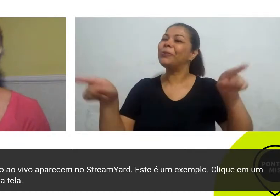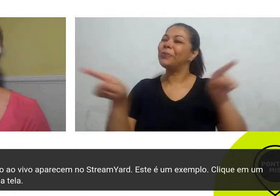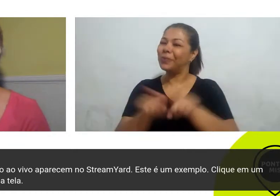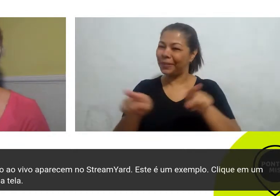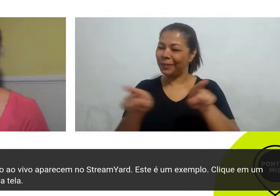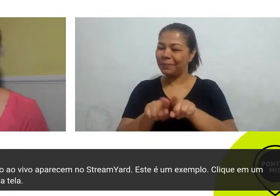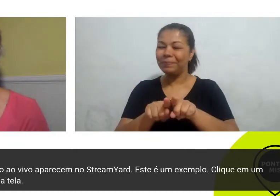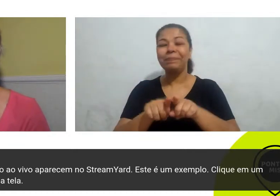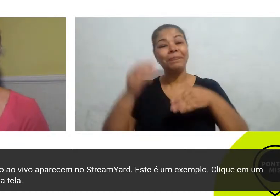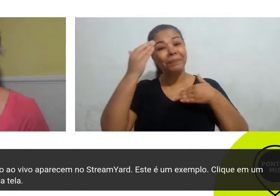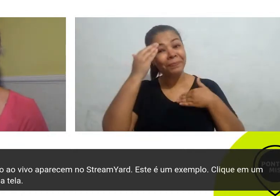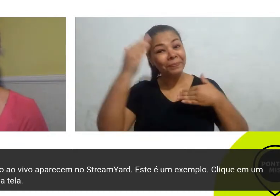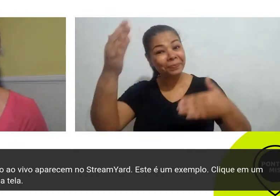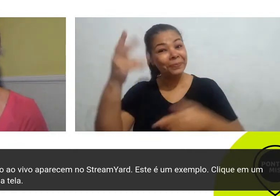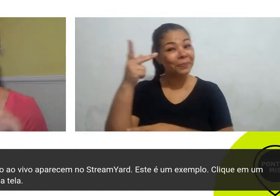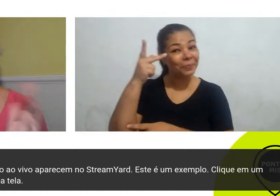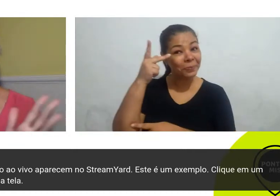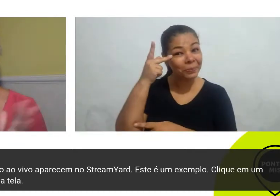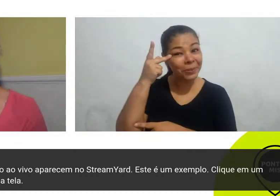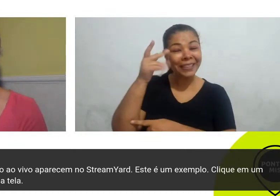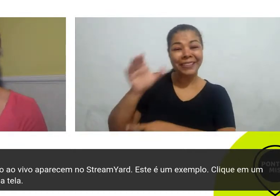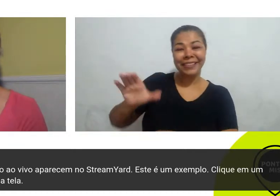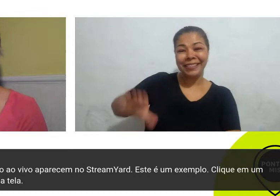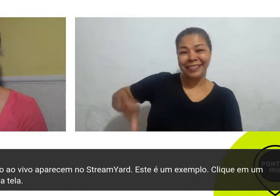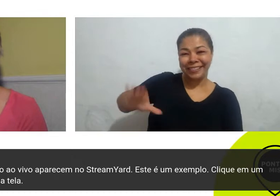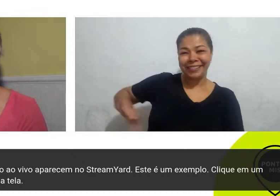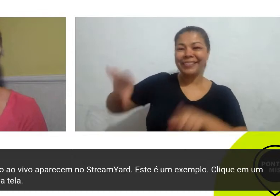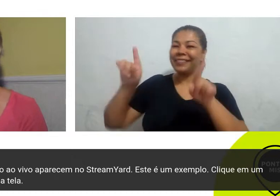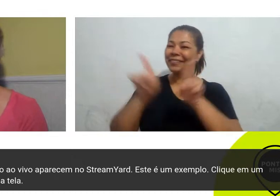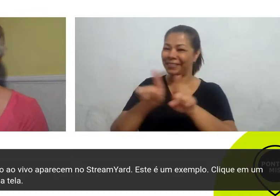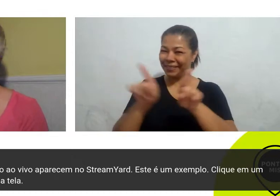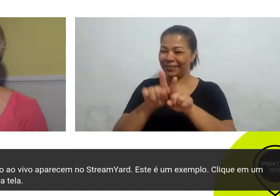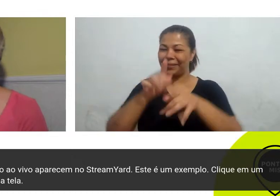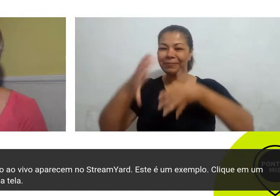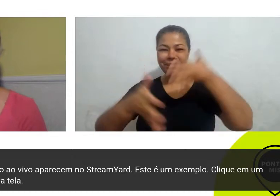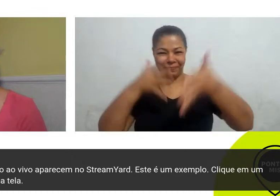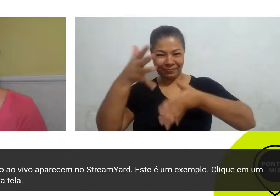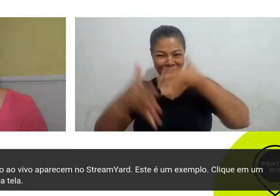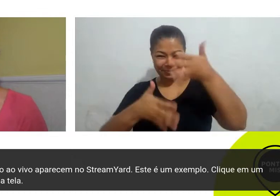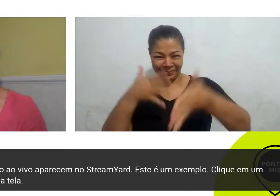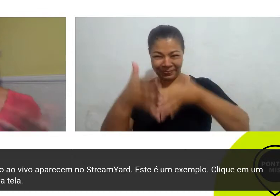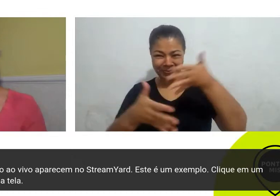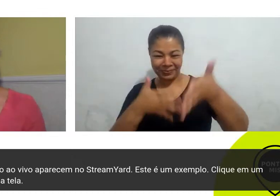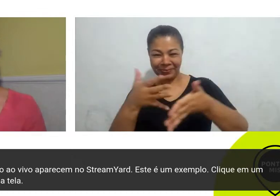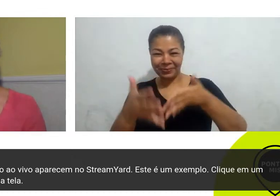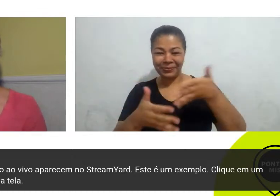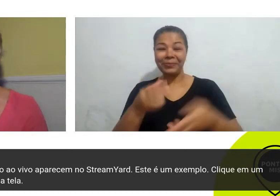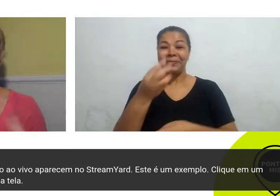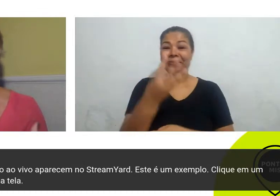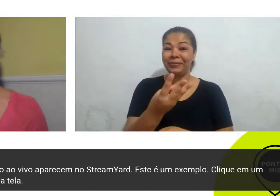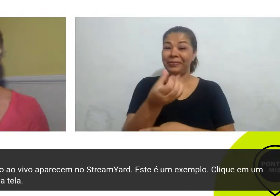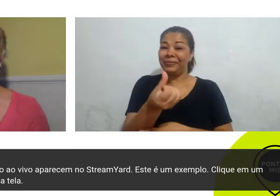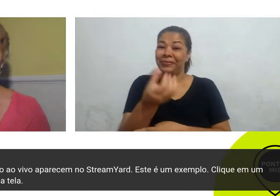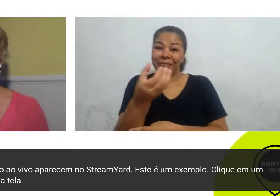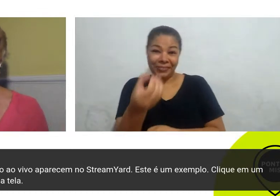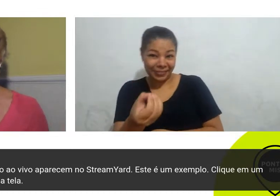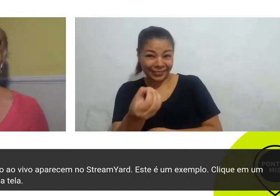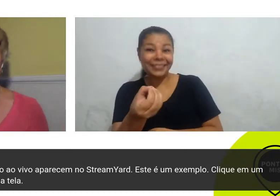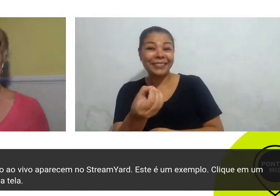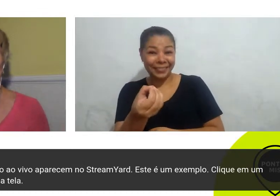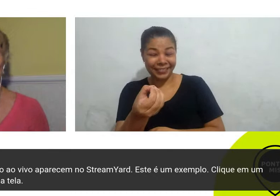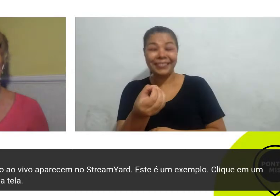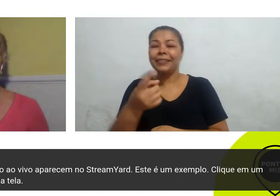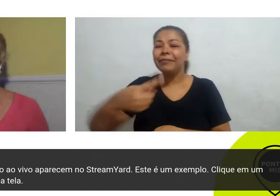agradecer hoje Patrícia e Sida que estão aqui com a gente da Libras 360 e você de casa que já está esperando